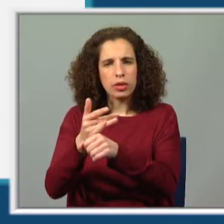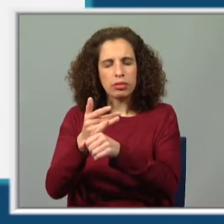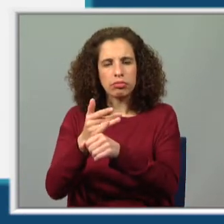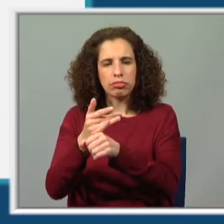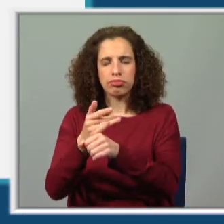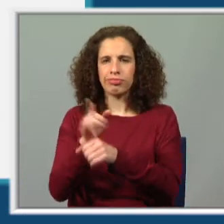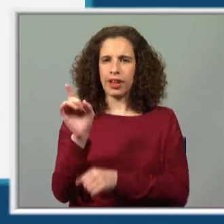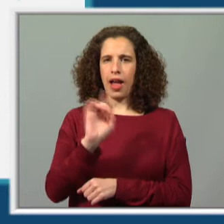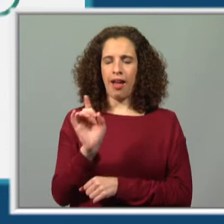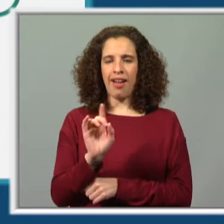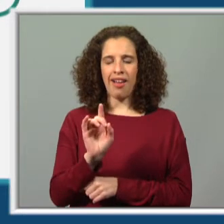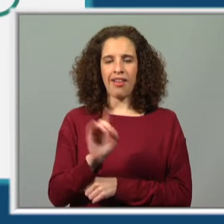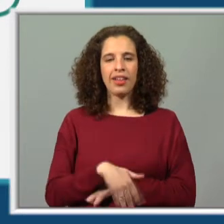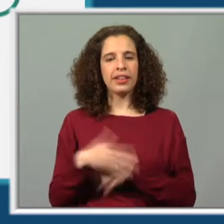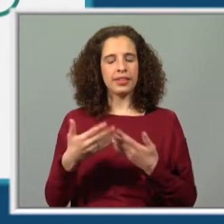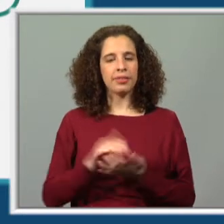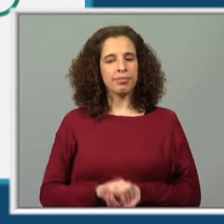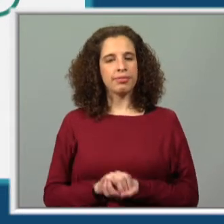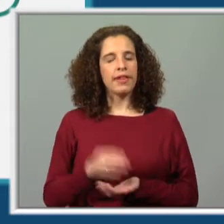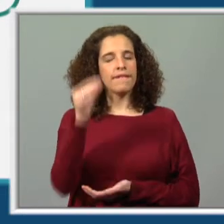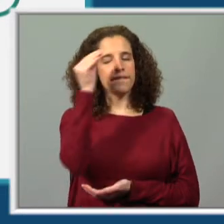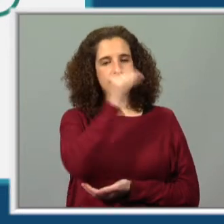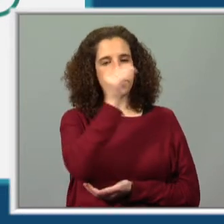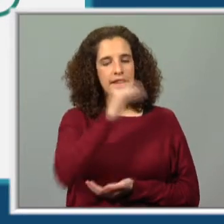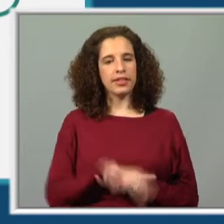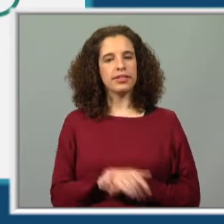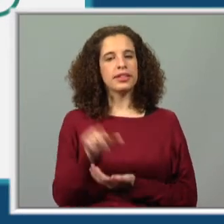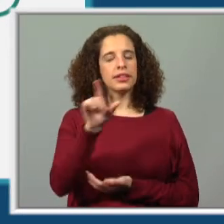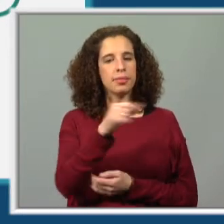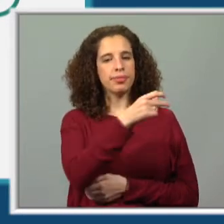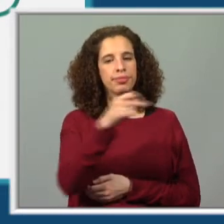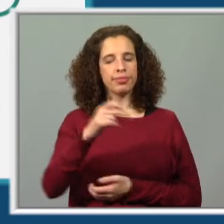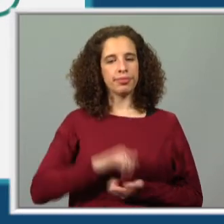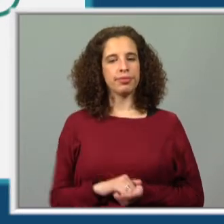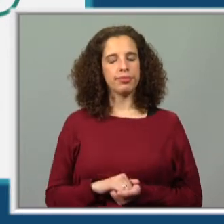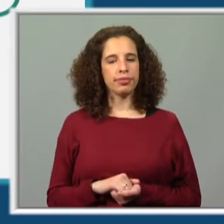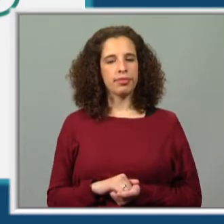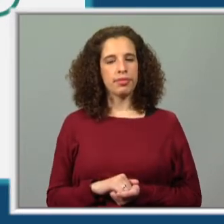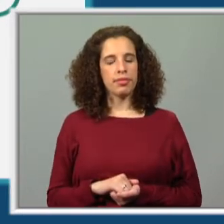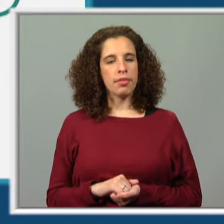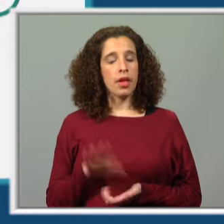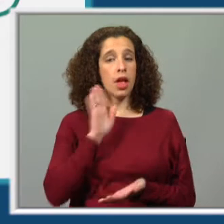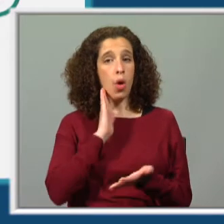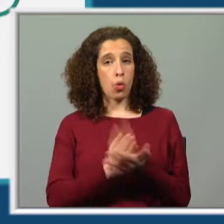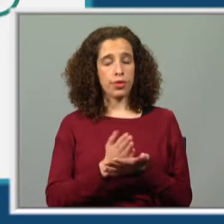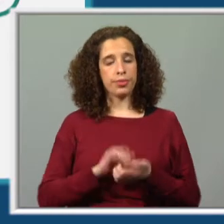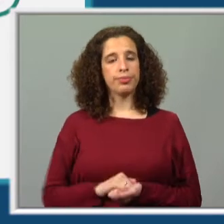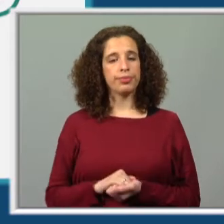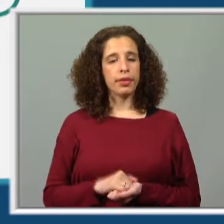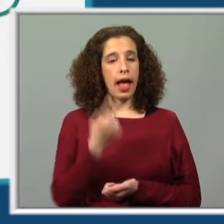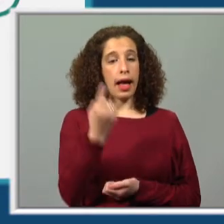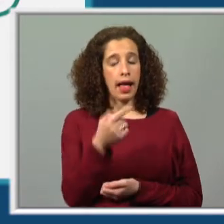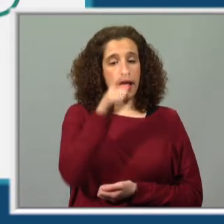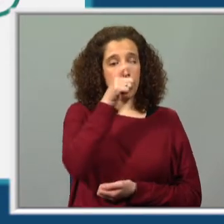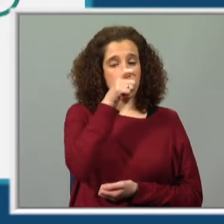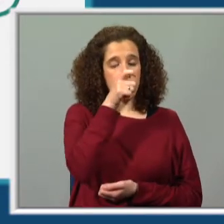Não é, pois não. Então é falsa também esta afirmação. E a última. Cada